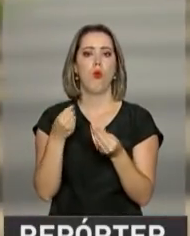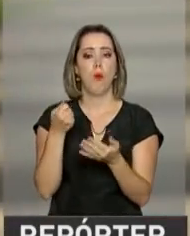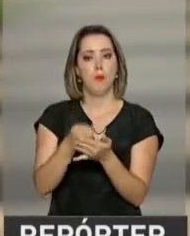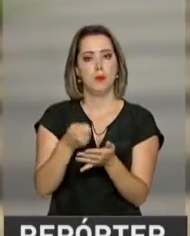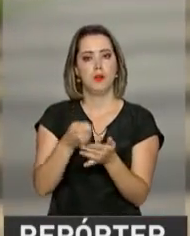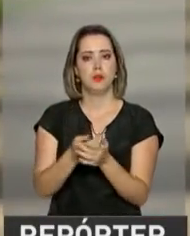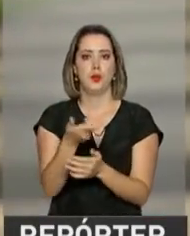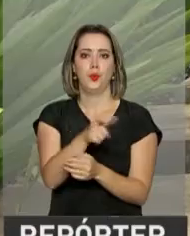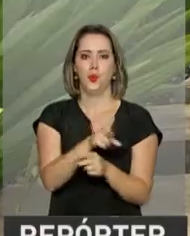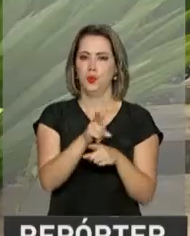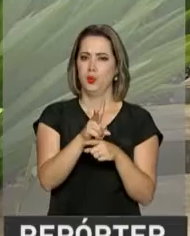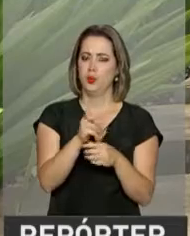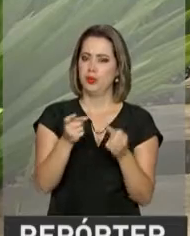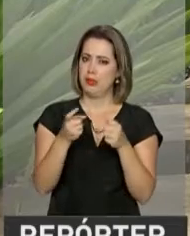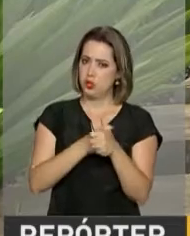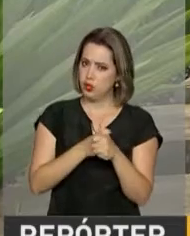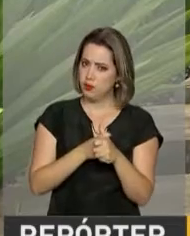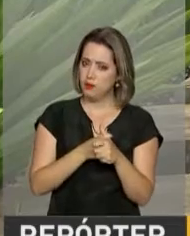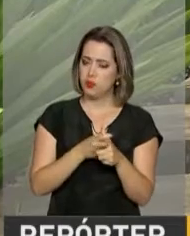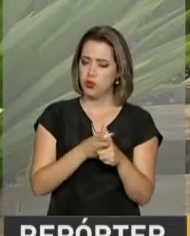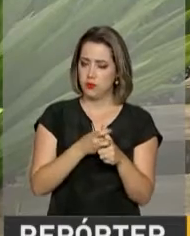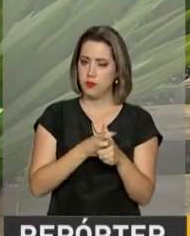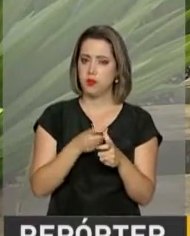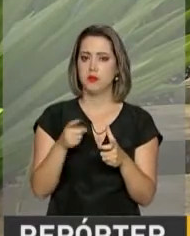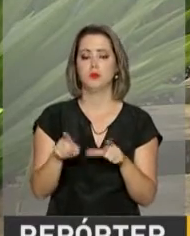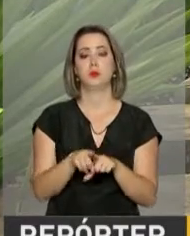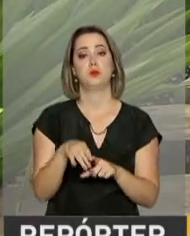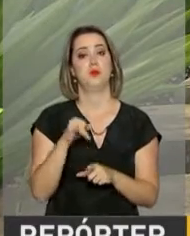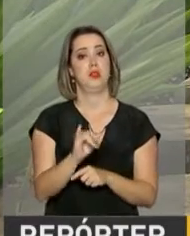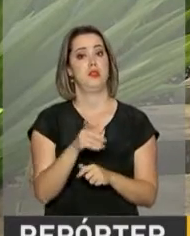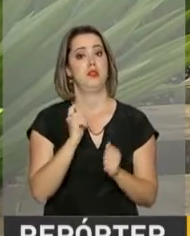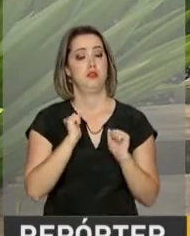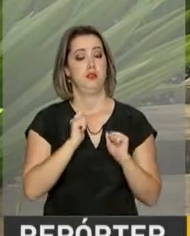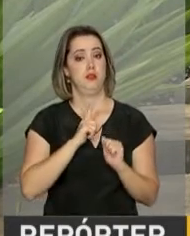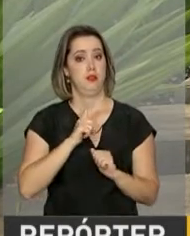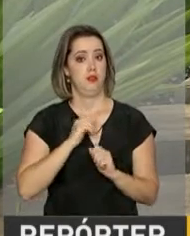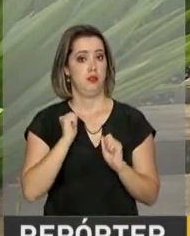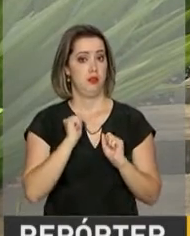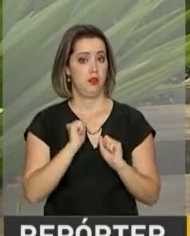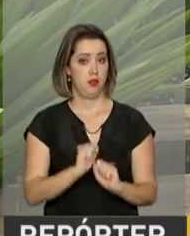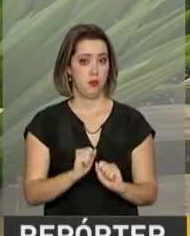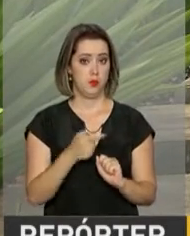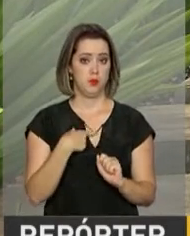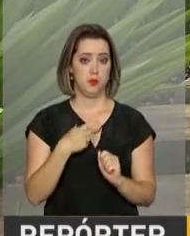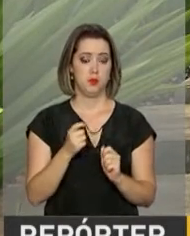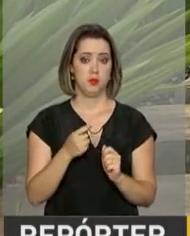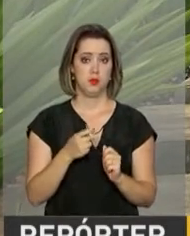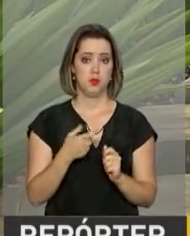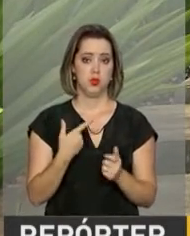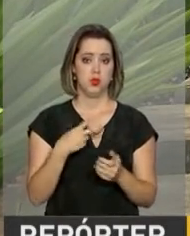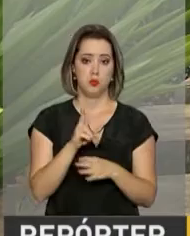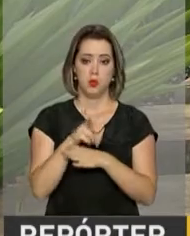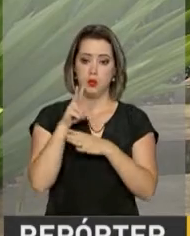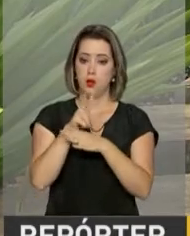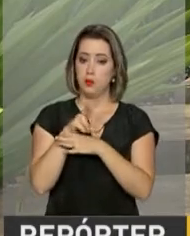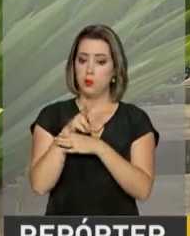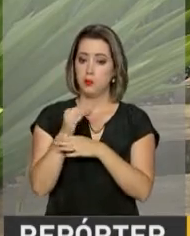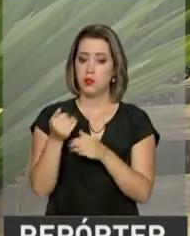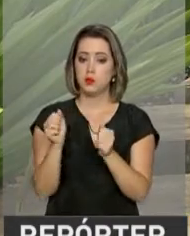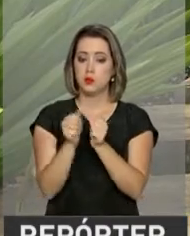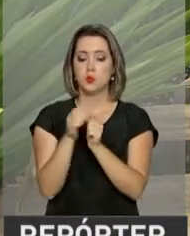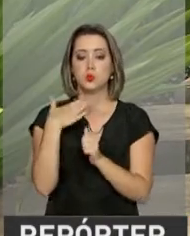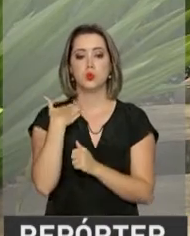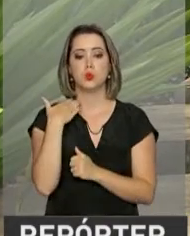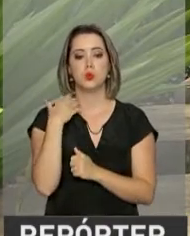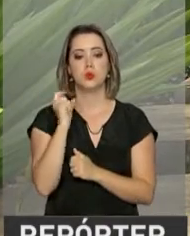entrar em outra dívida. Se ele tiver a possibilidade de obter crédito consignado junto ao órgão, com a